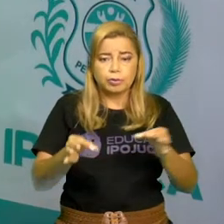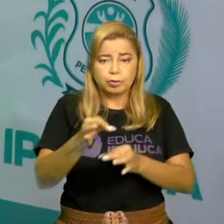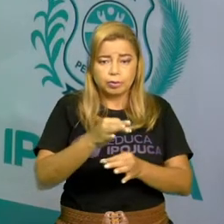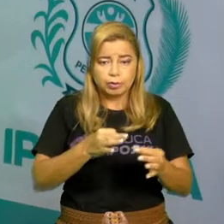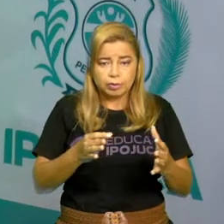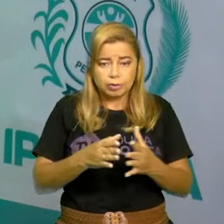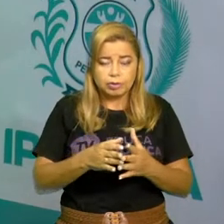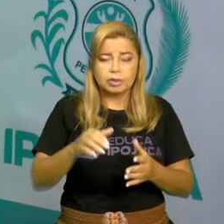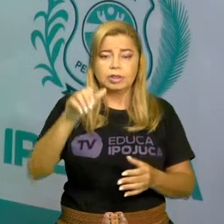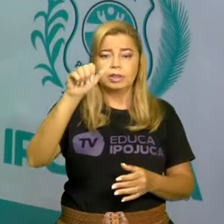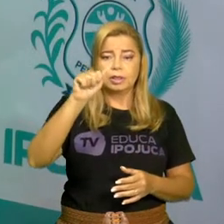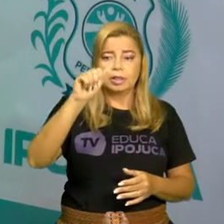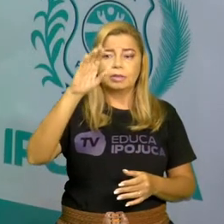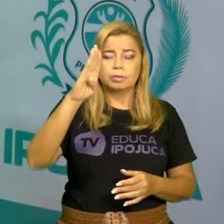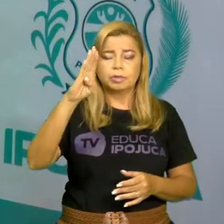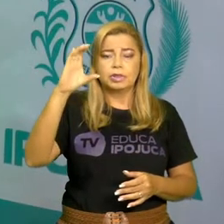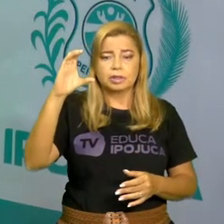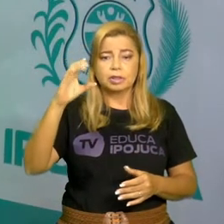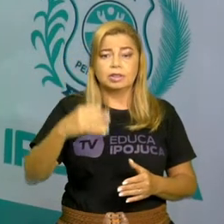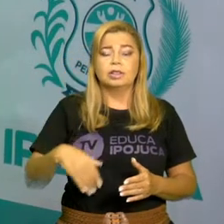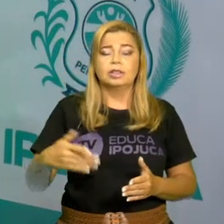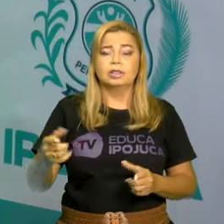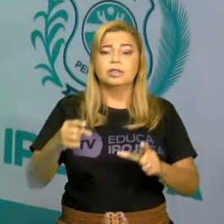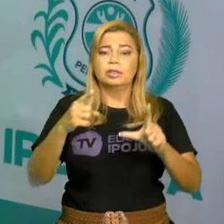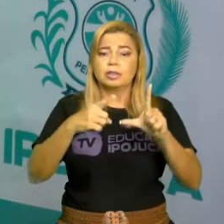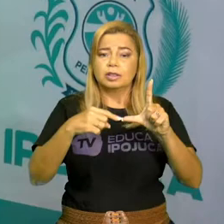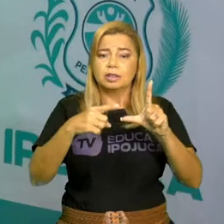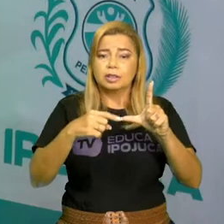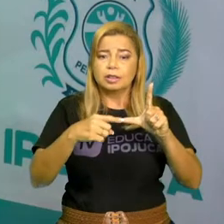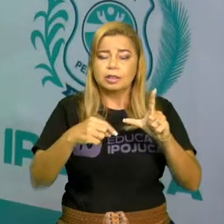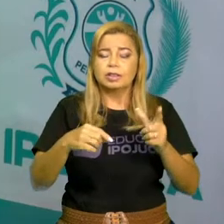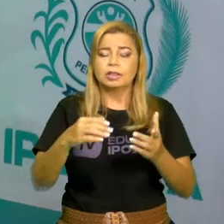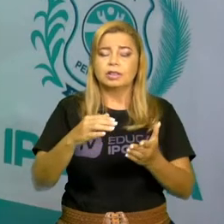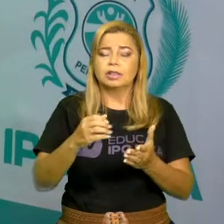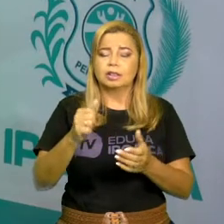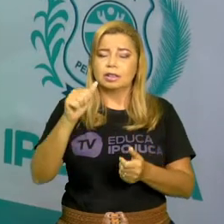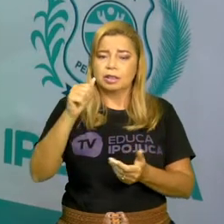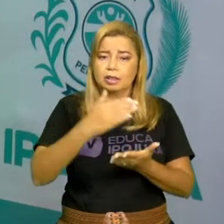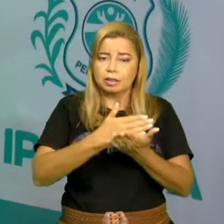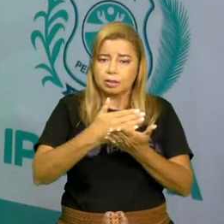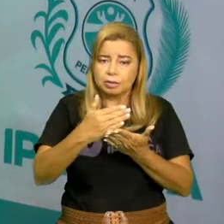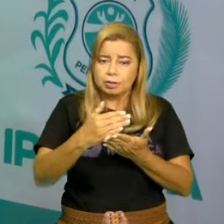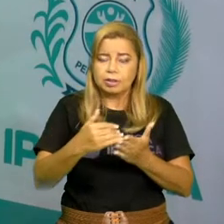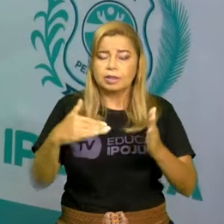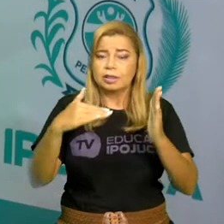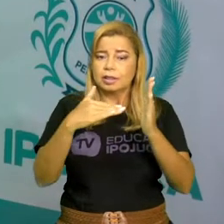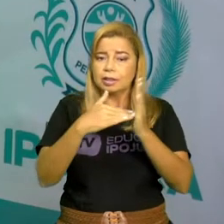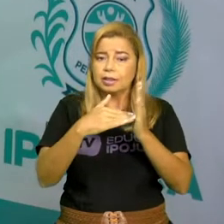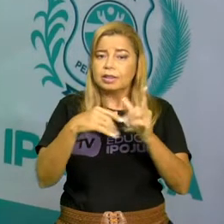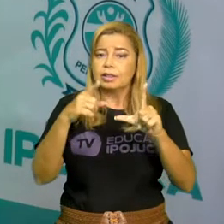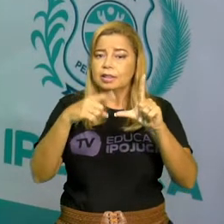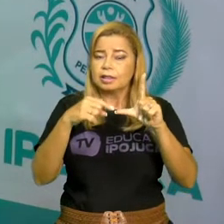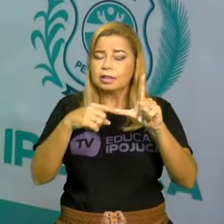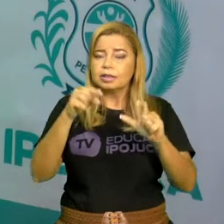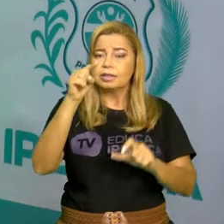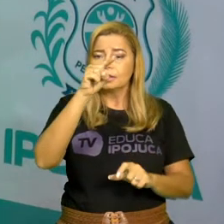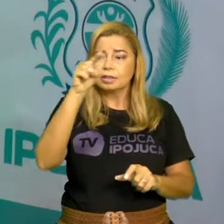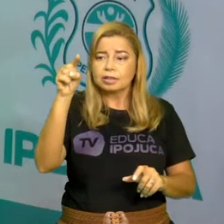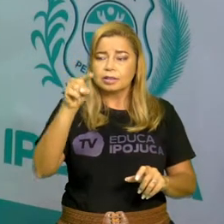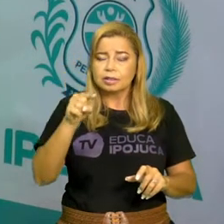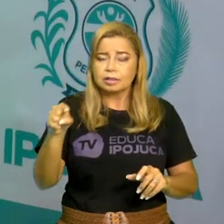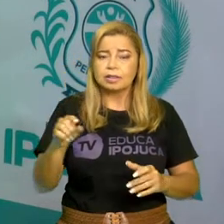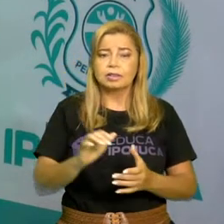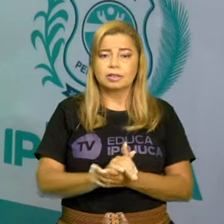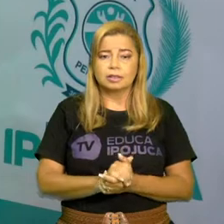A a Z. E no dicionário ele vem organizado de maneira que eu tenho A, palavras com A.